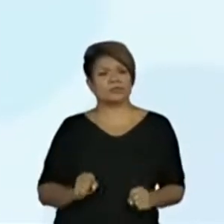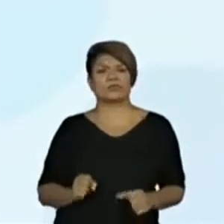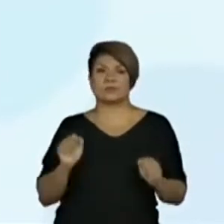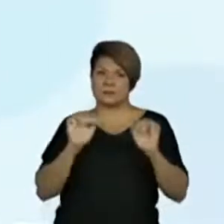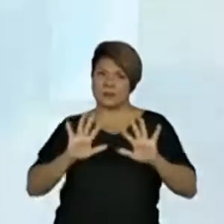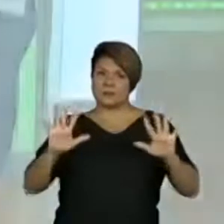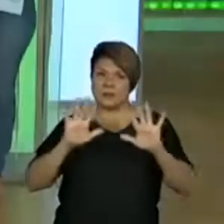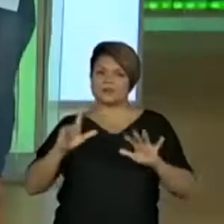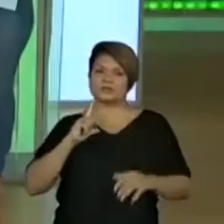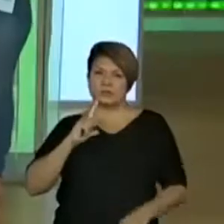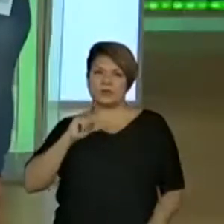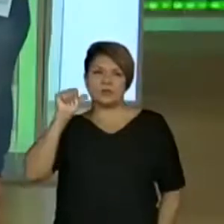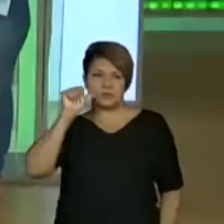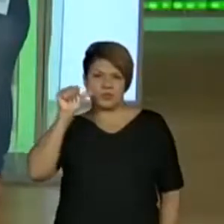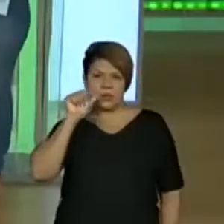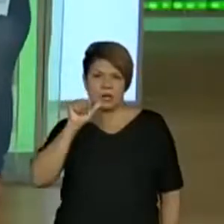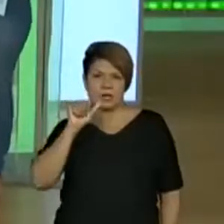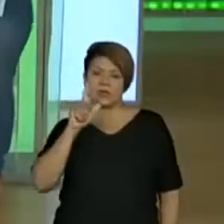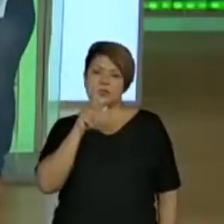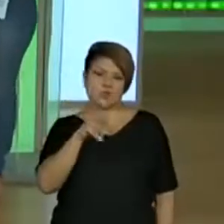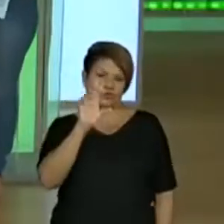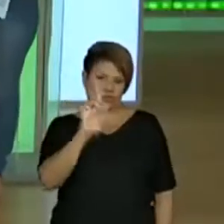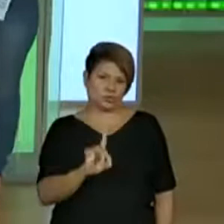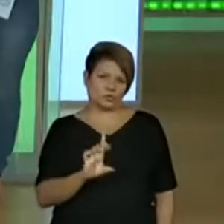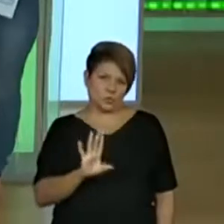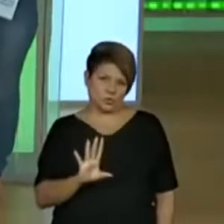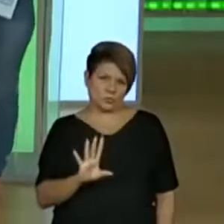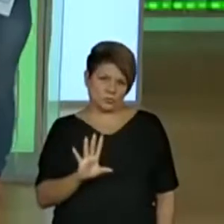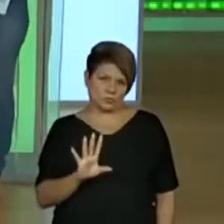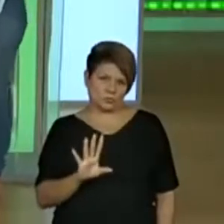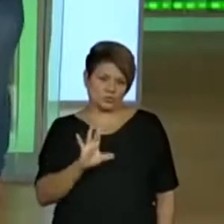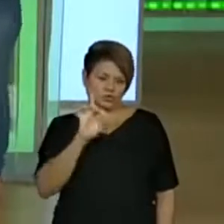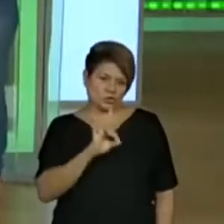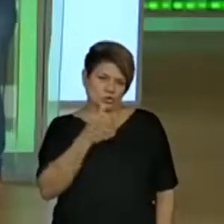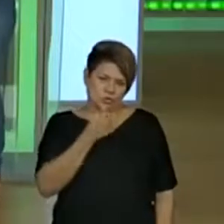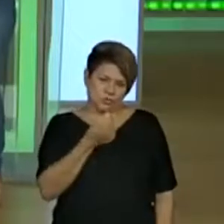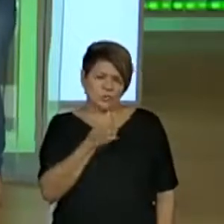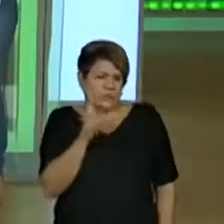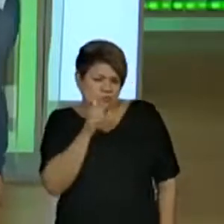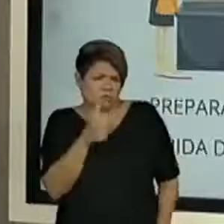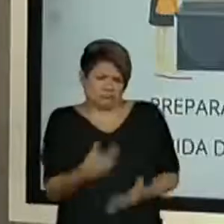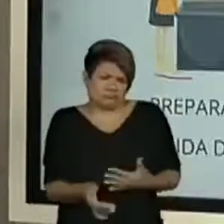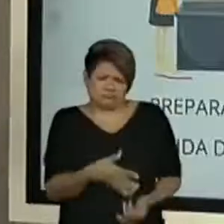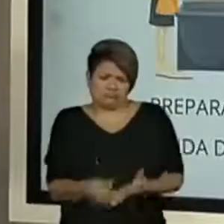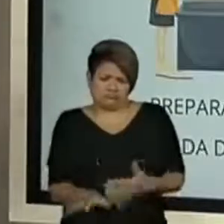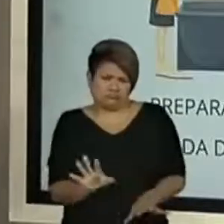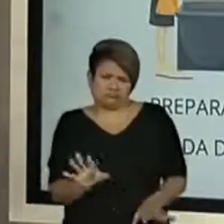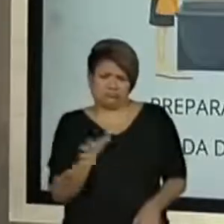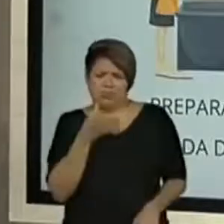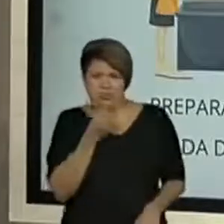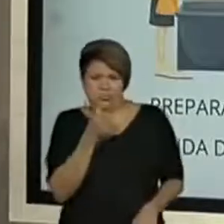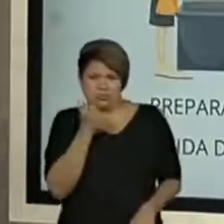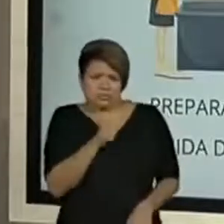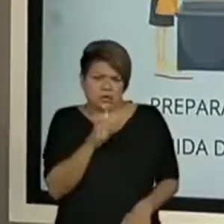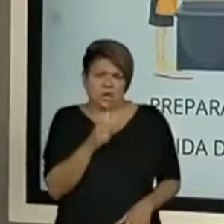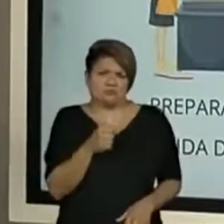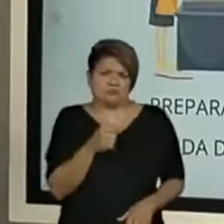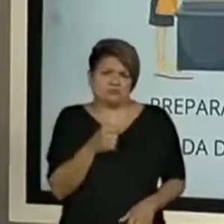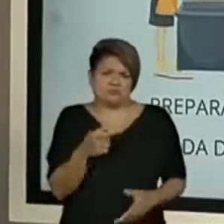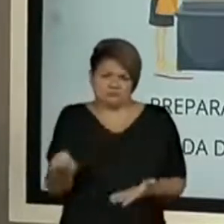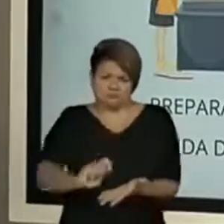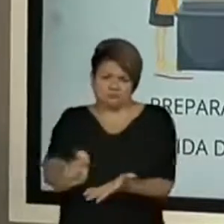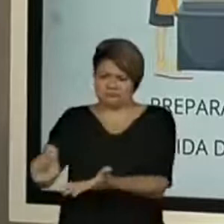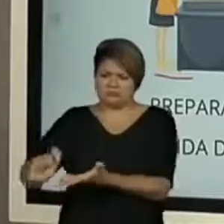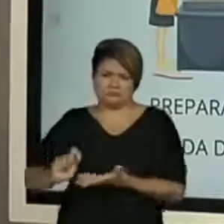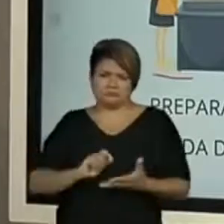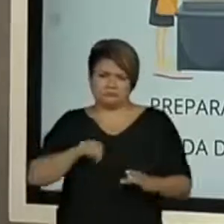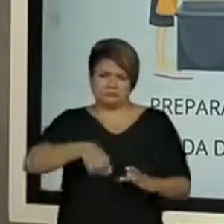está uma mulher, né? Exatamente. Como no caso do diretor. Mas também poderia ser um homem. Pode ser um homem, uma mulher, não importa. O que